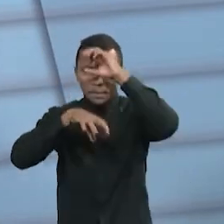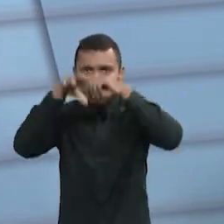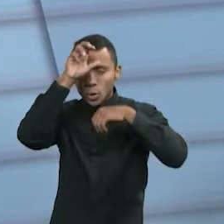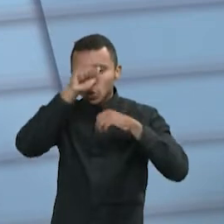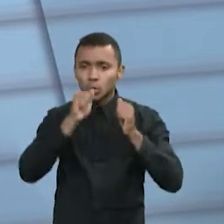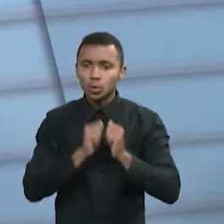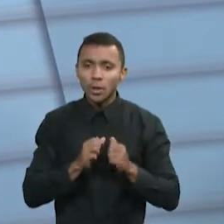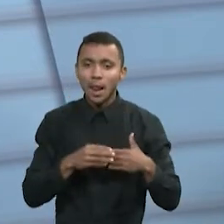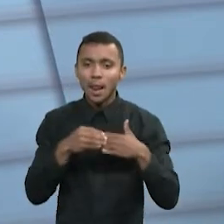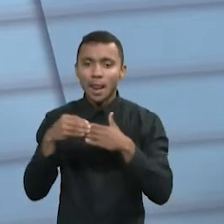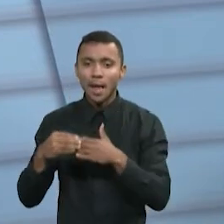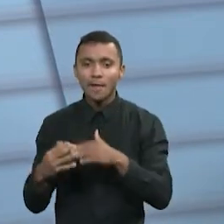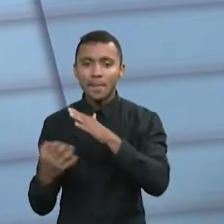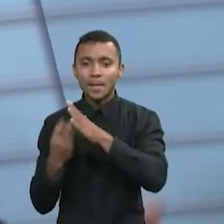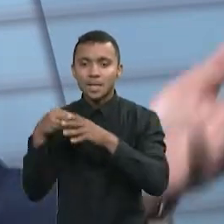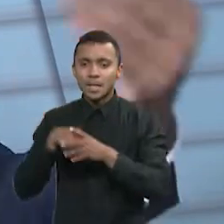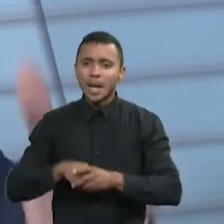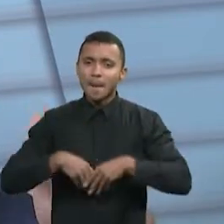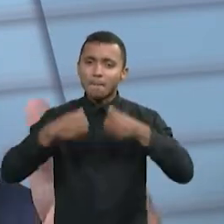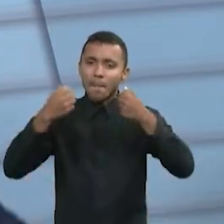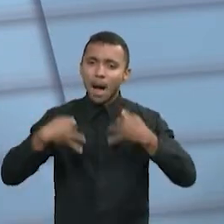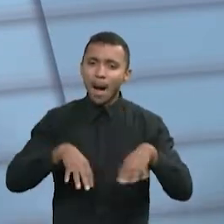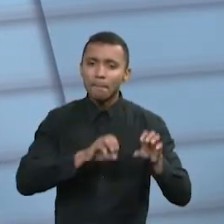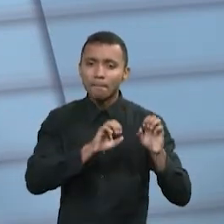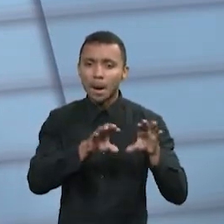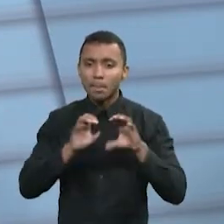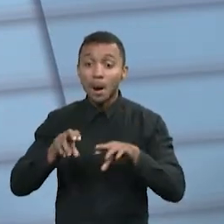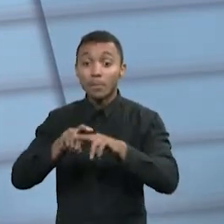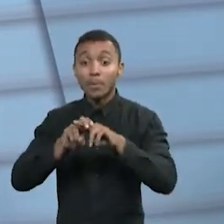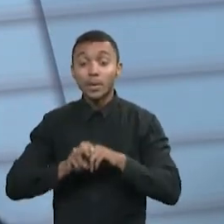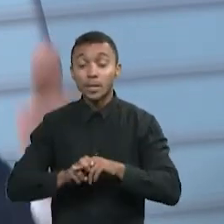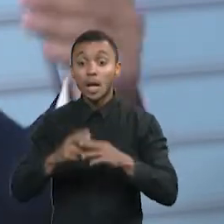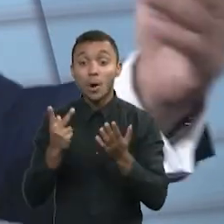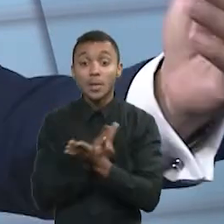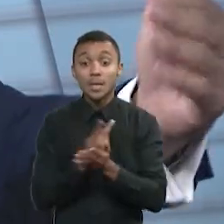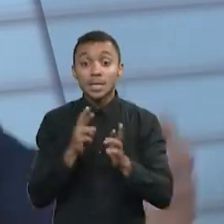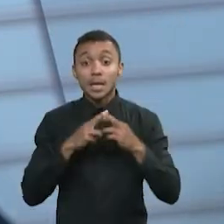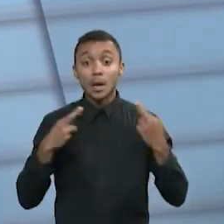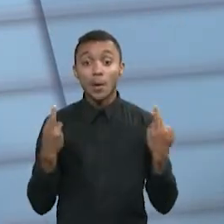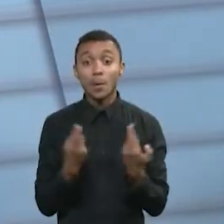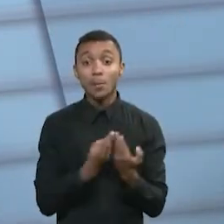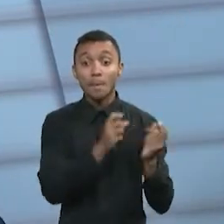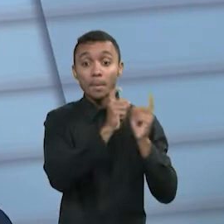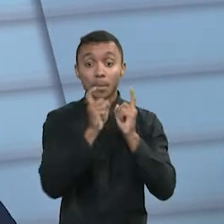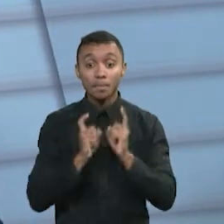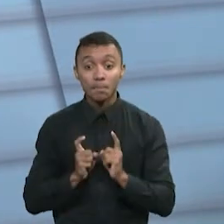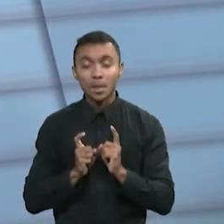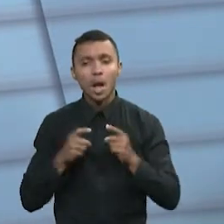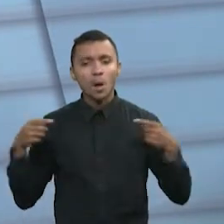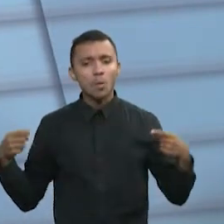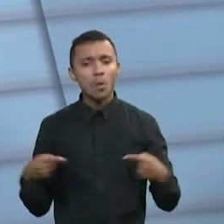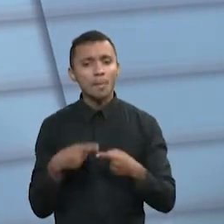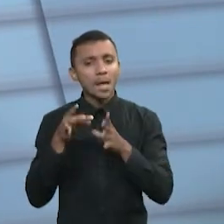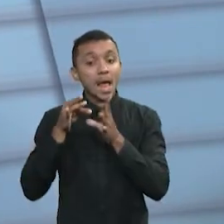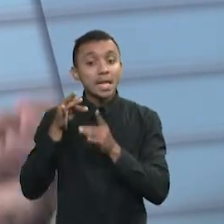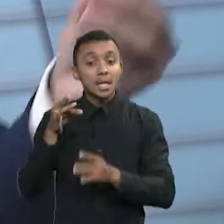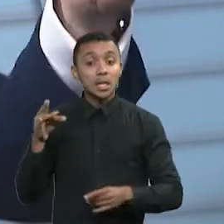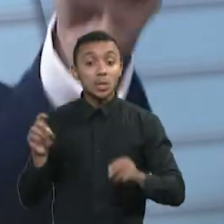aplica as ferramentas que foram expostas lá. E o grande ponto também é essa discussão, mas a miúde dessa